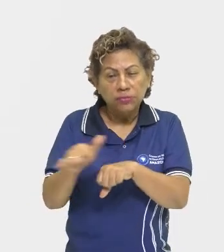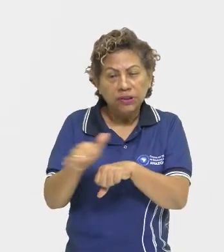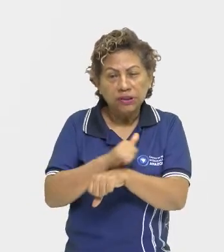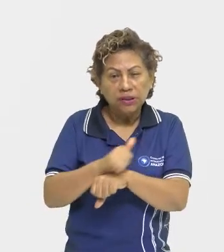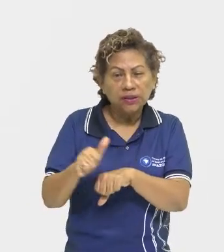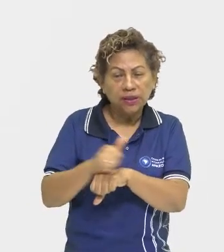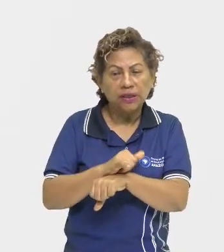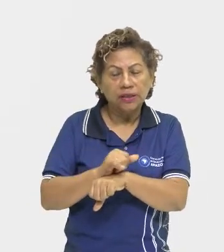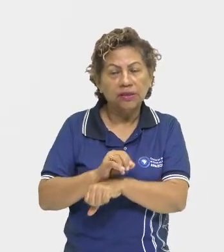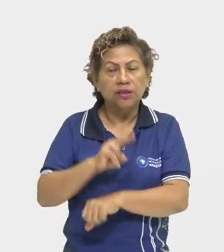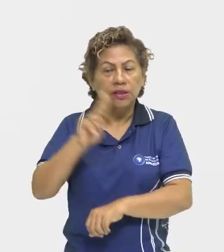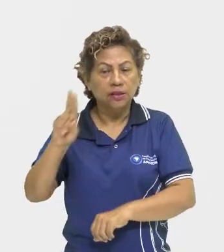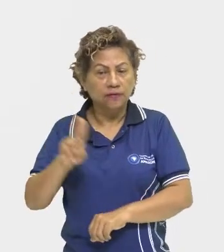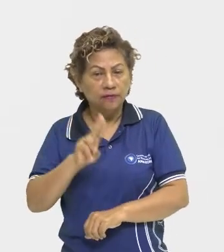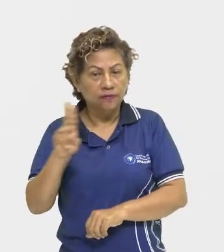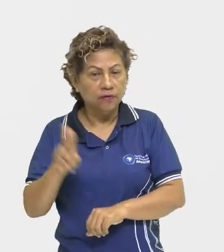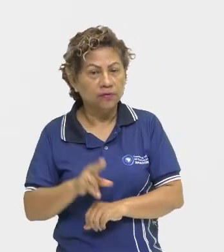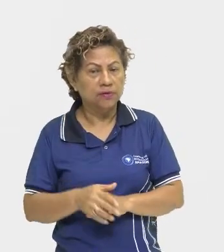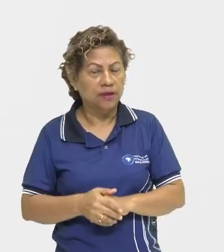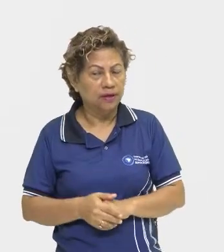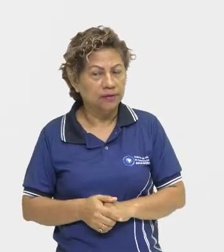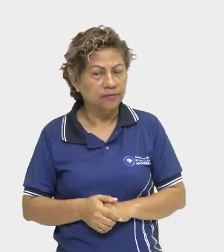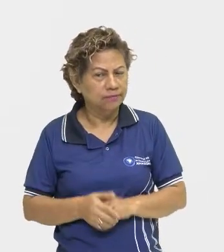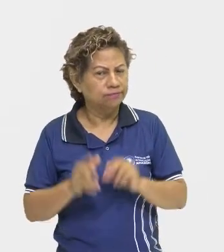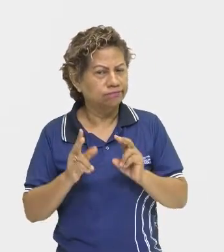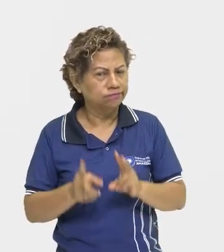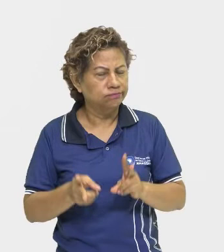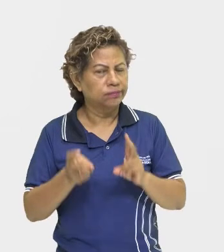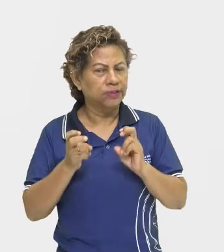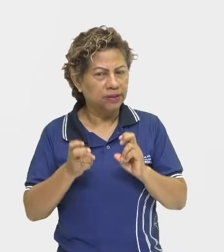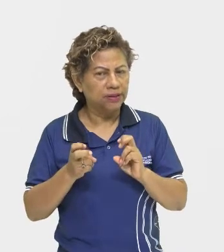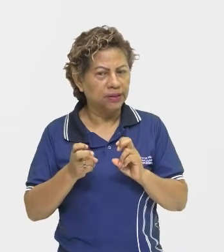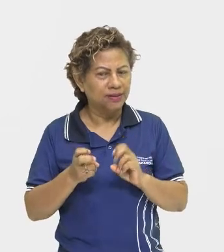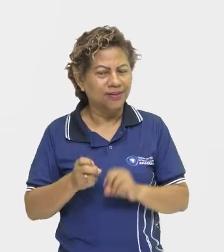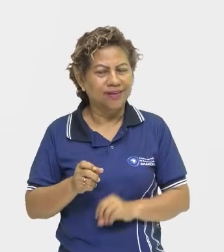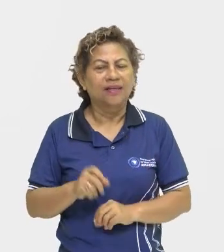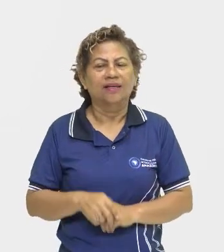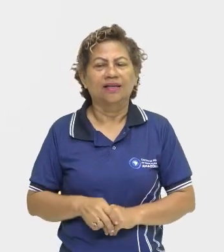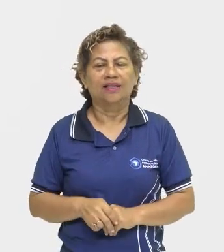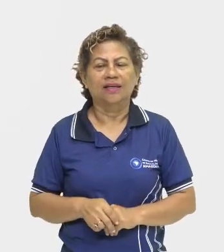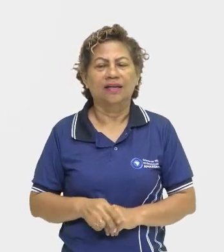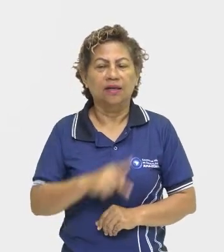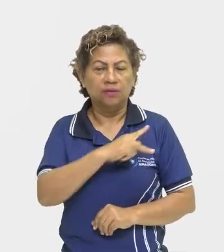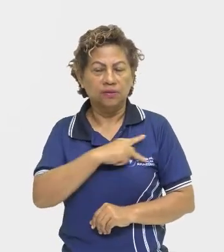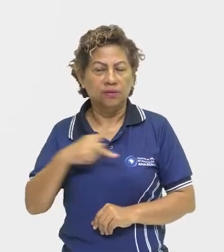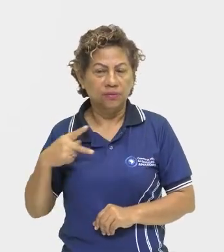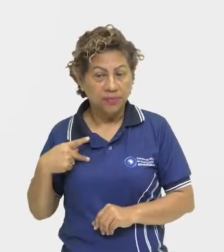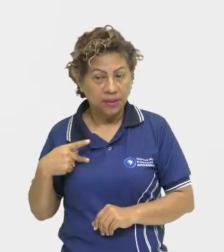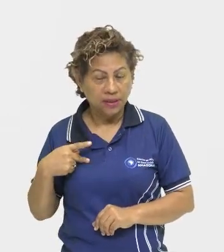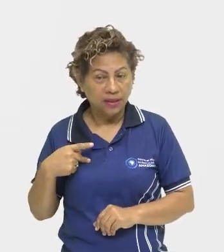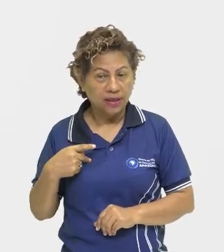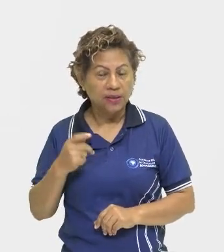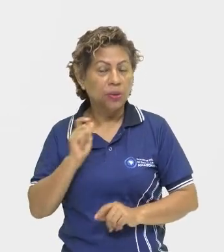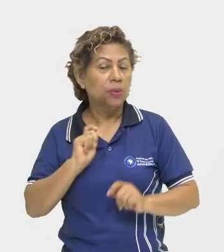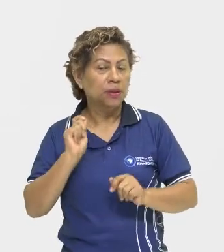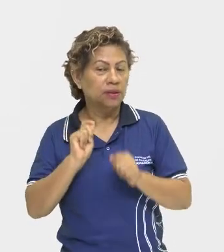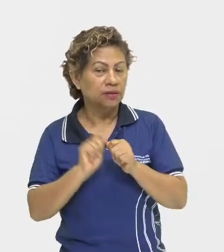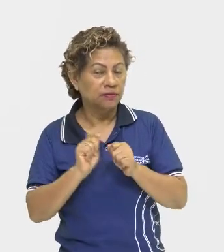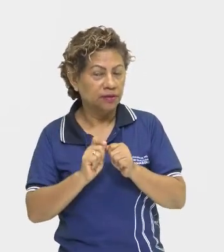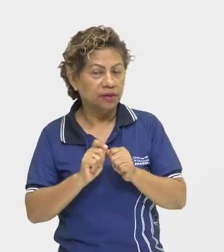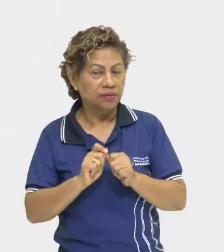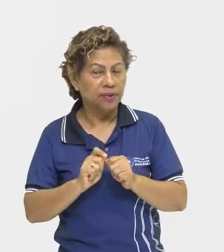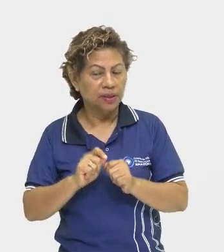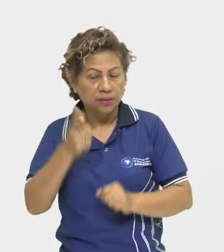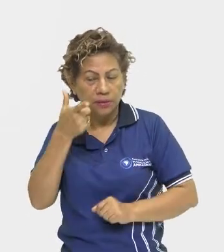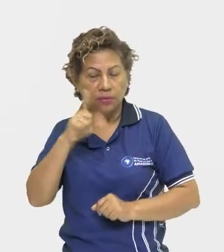ferramenta, o instrumento mais utilizado pelos padres jesuítas para cumprir, para atingir os objetivos